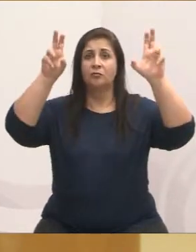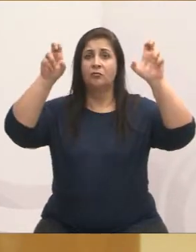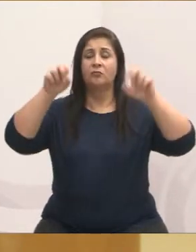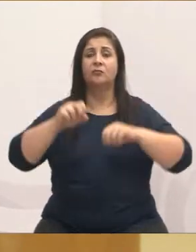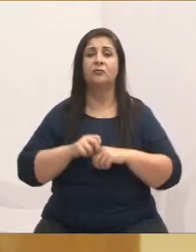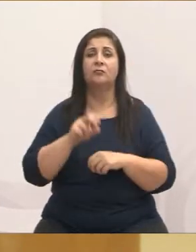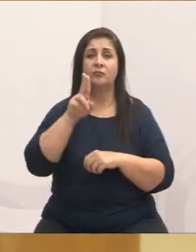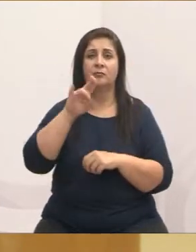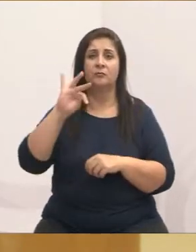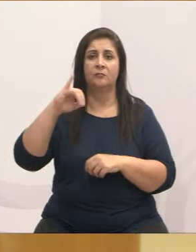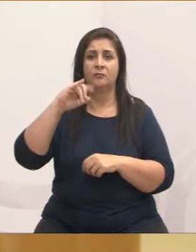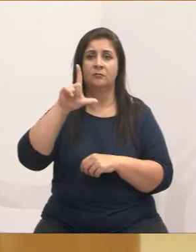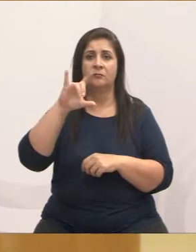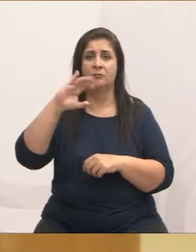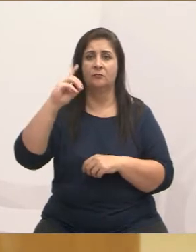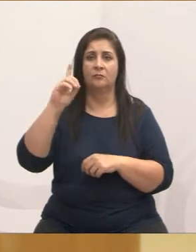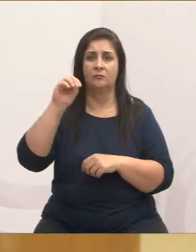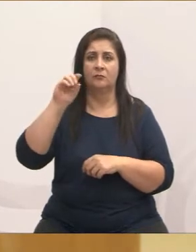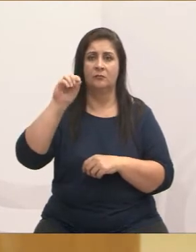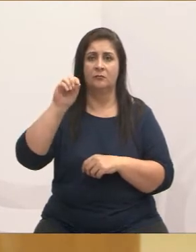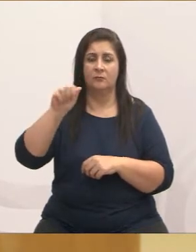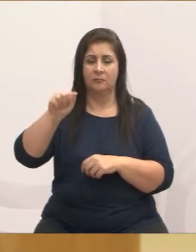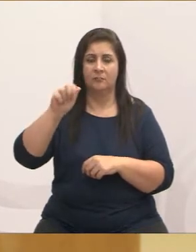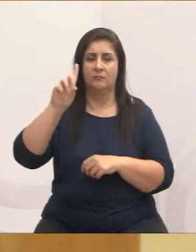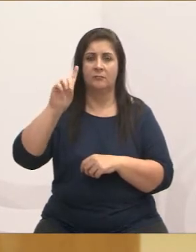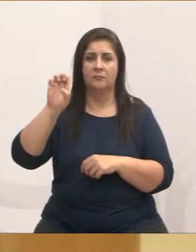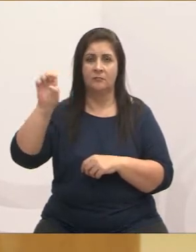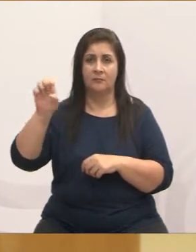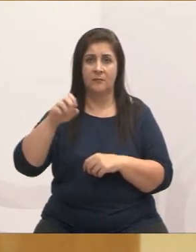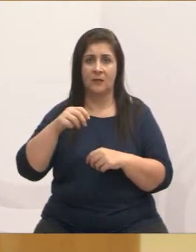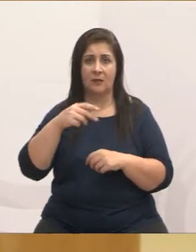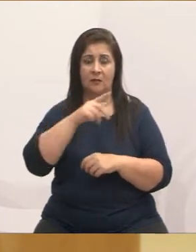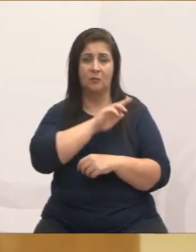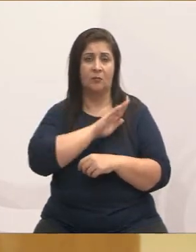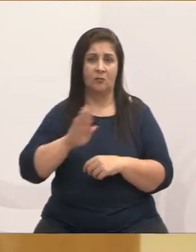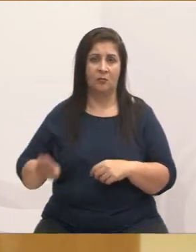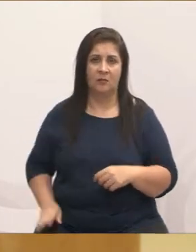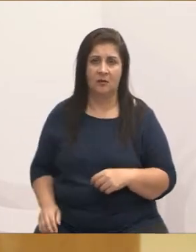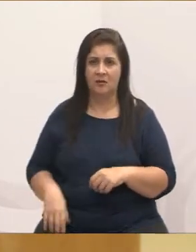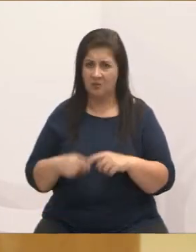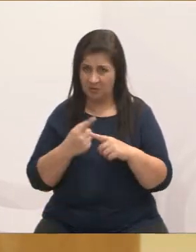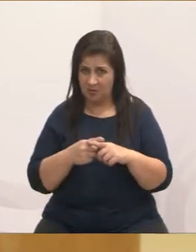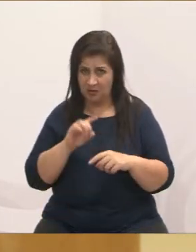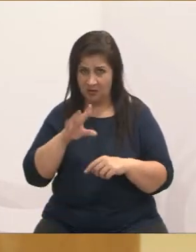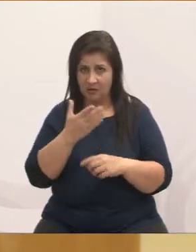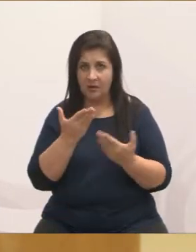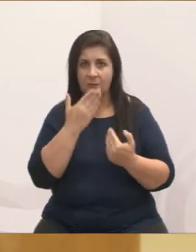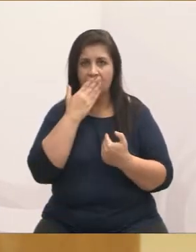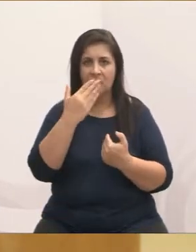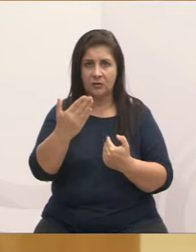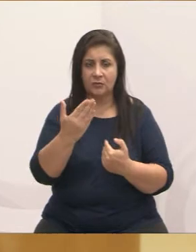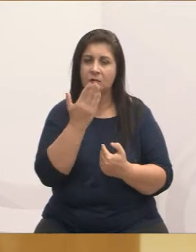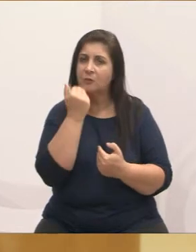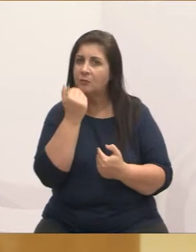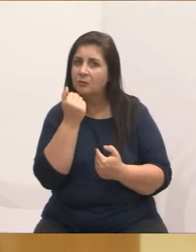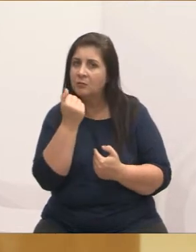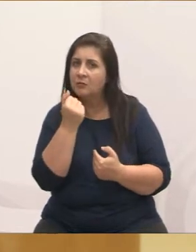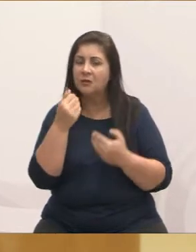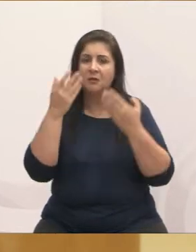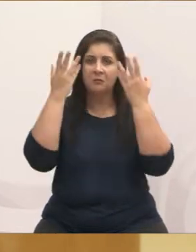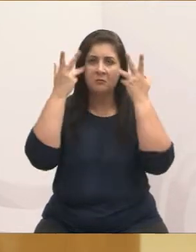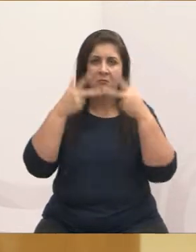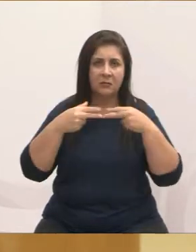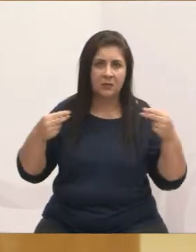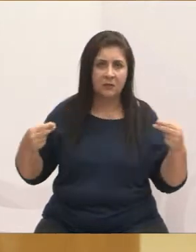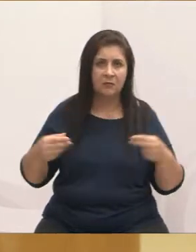você não precisa fornecer o seu contato. Tá bom? Porque na hora de pedir ração e na hora de querer que a gente fique reivindicando as coisas, está todo